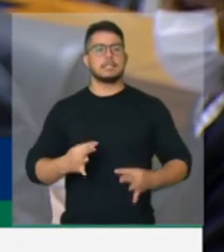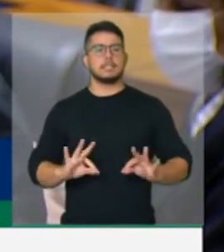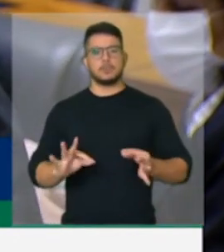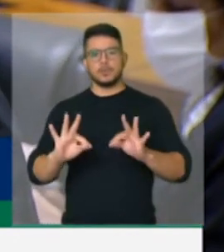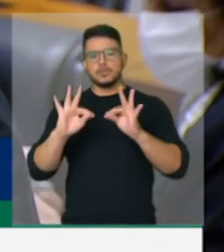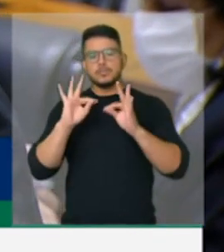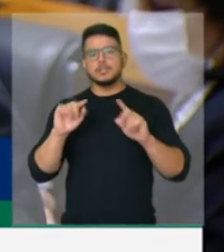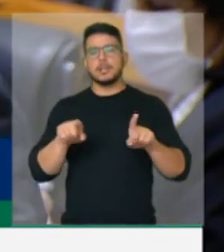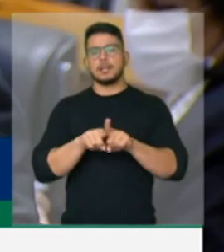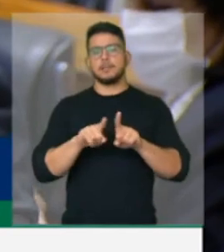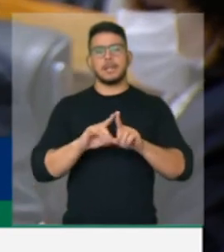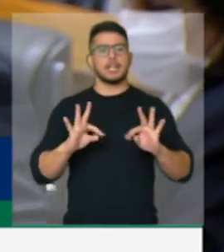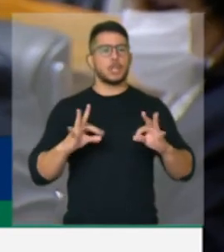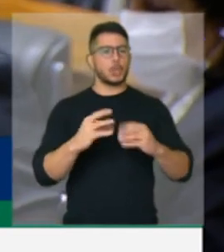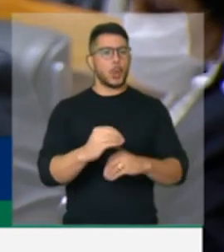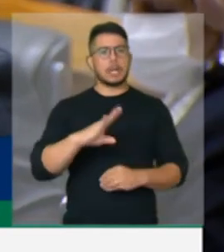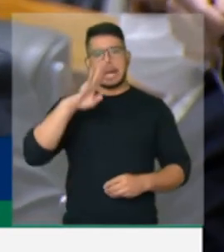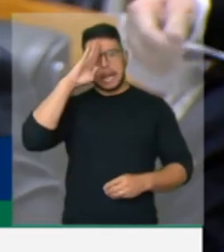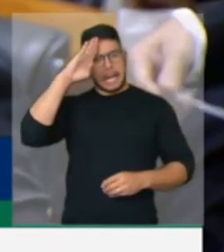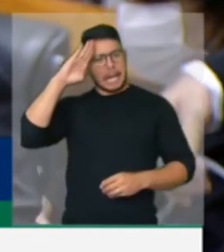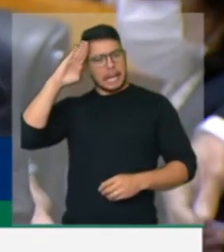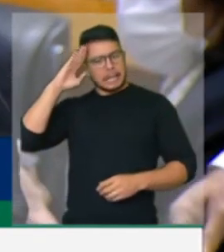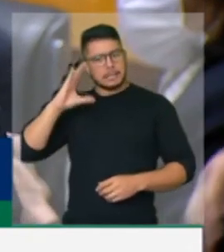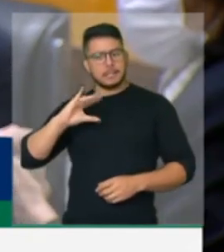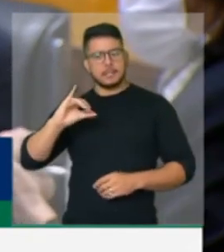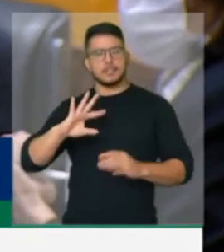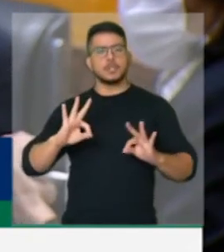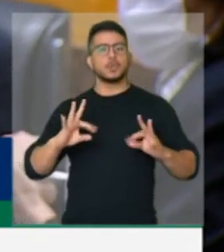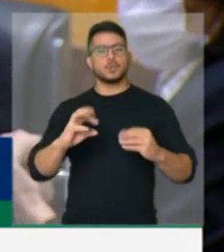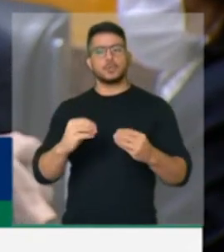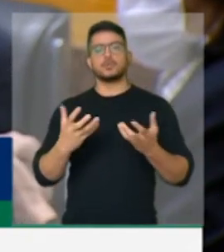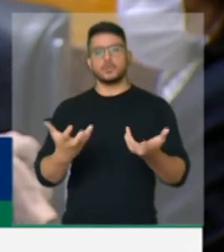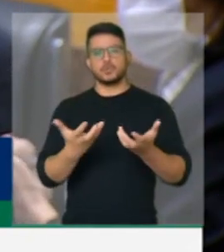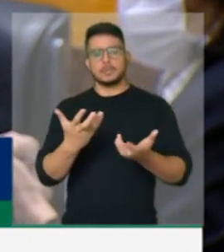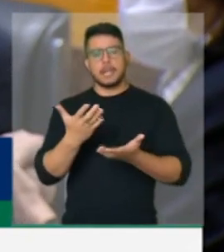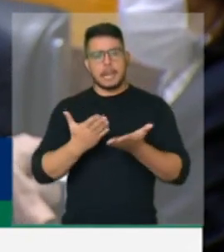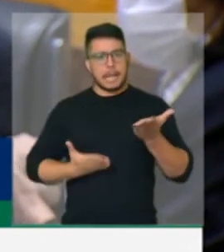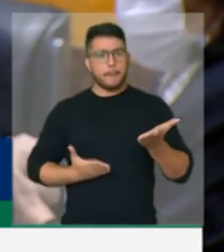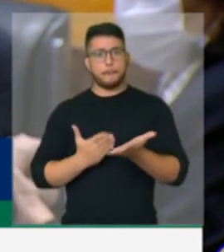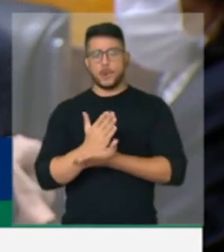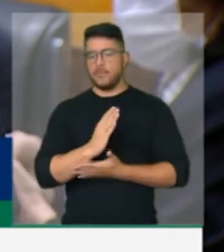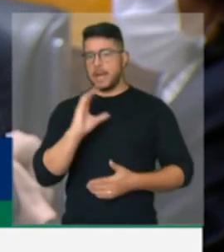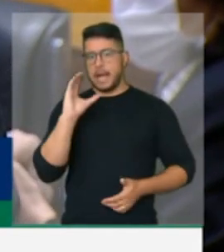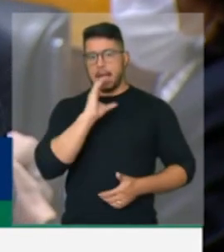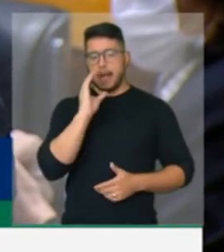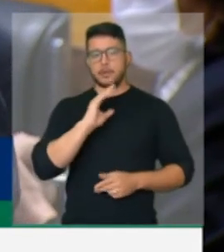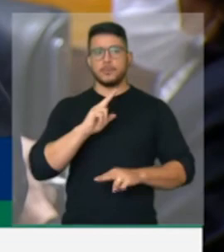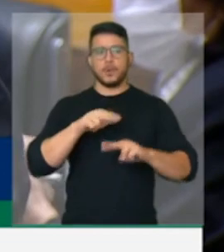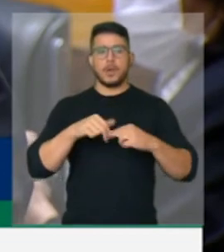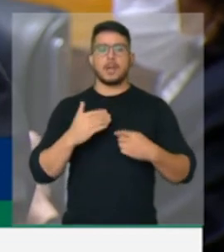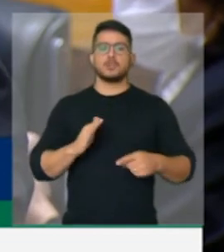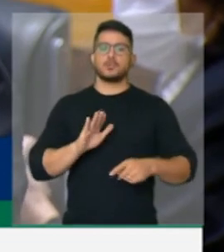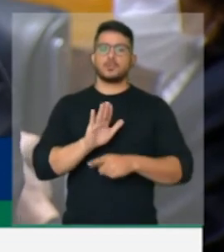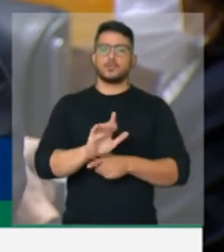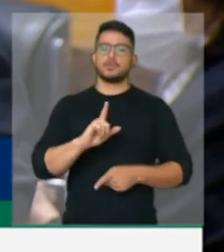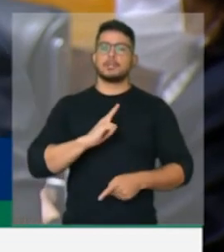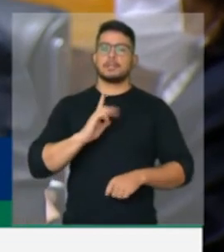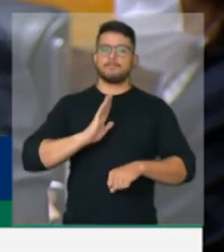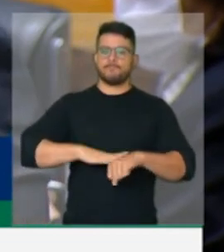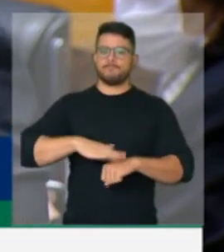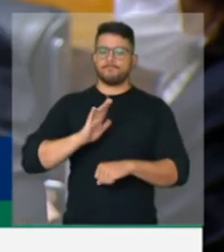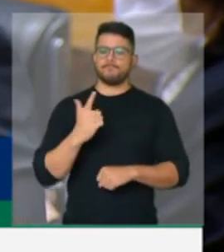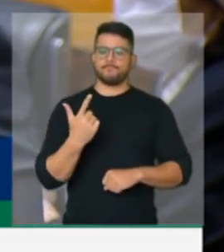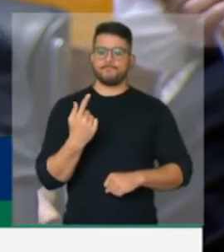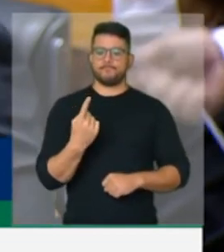e todos estão empolgadíssimos com a aprovação desse projeto, que vai fazer com que haja recursos na iniciativa